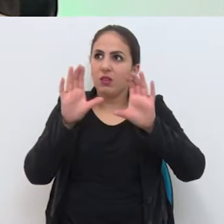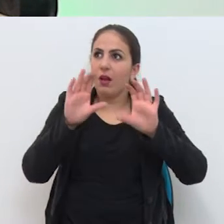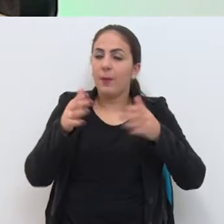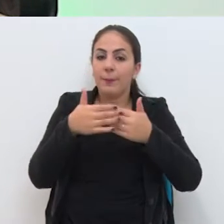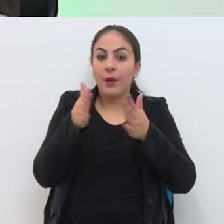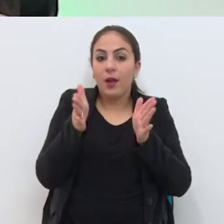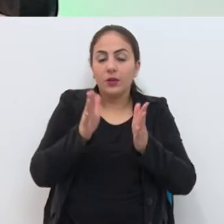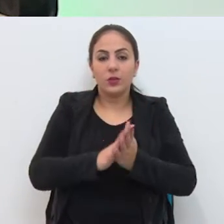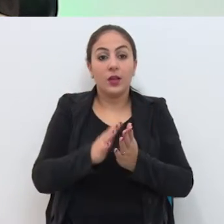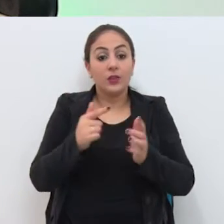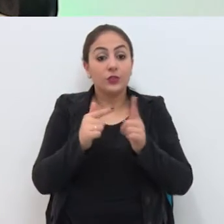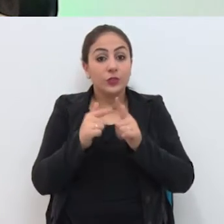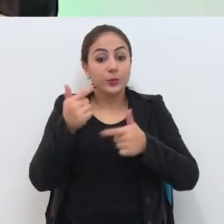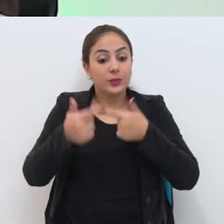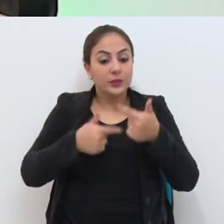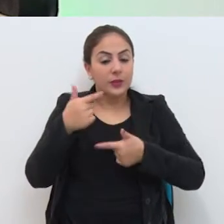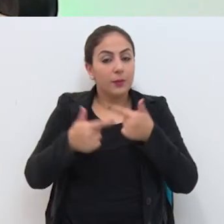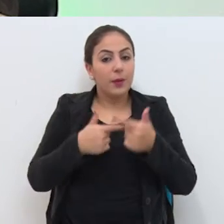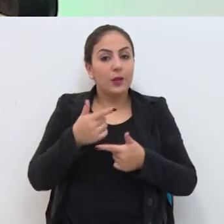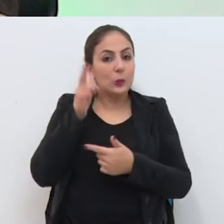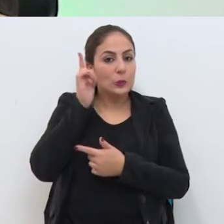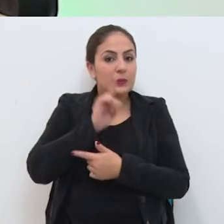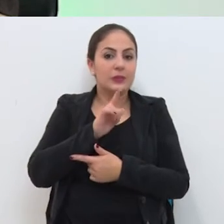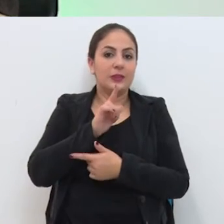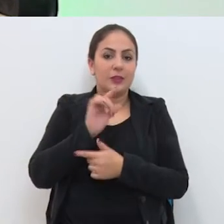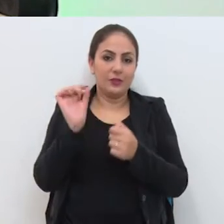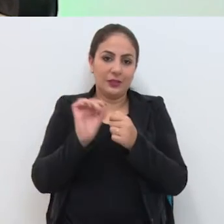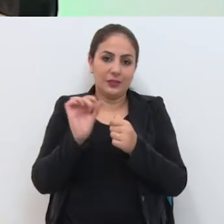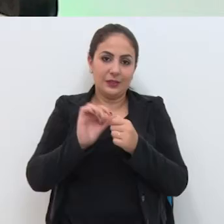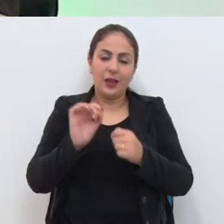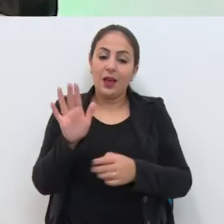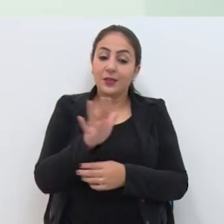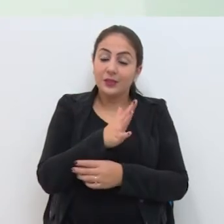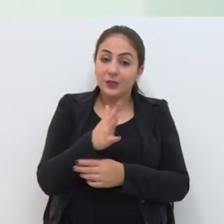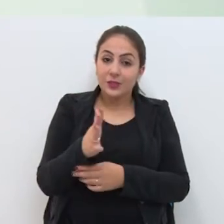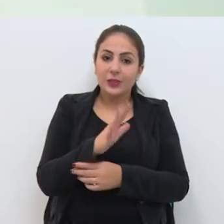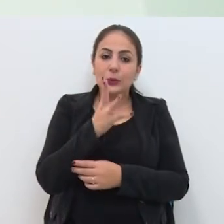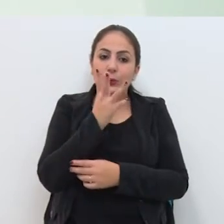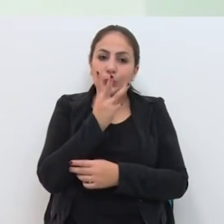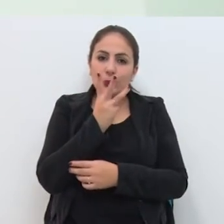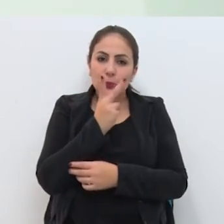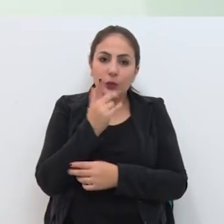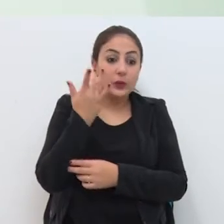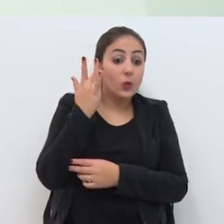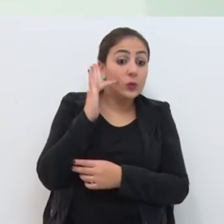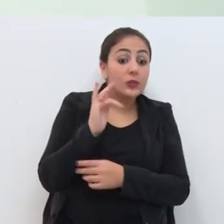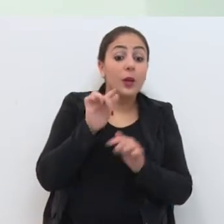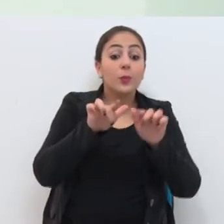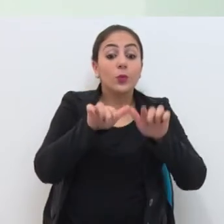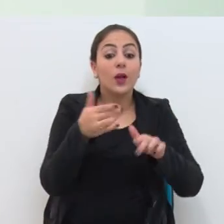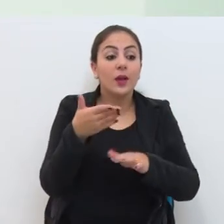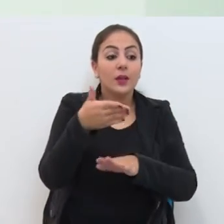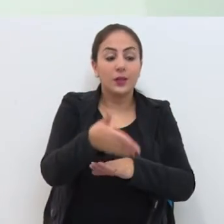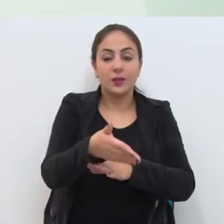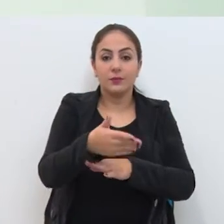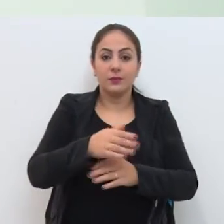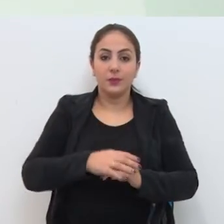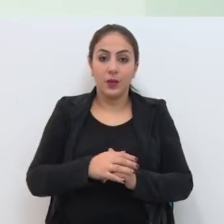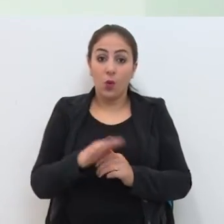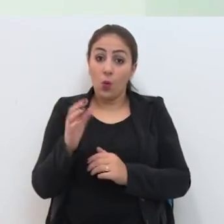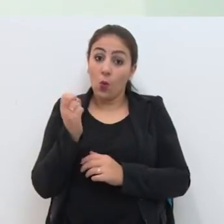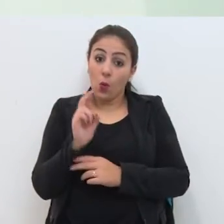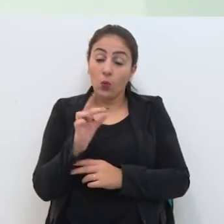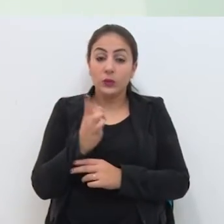Esse tipo de trabalho Que seja o sanado E às vezes Às vezes demora Não sabe quem recorrer Às vezes tem um